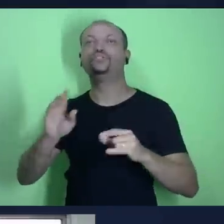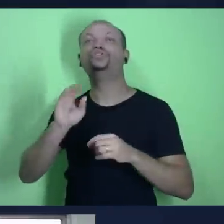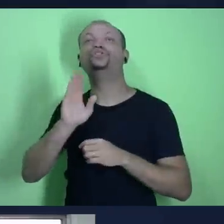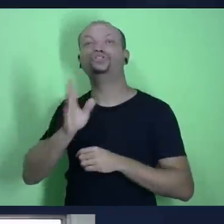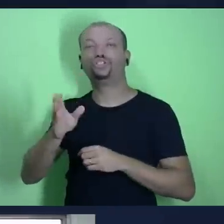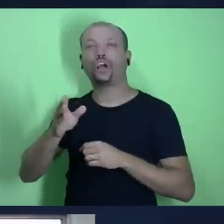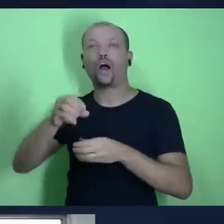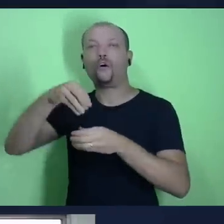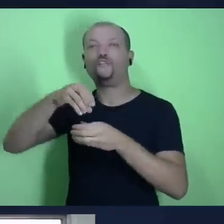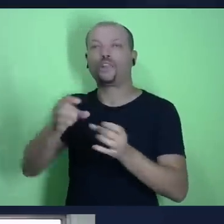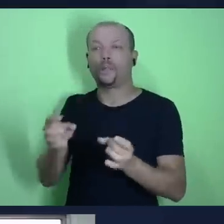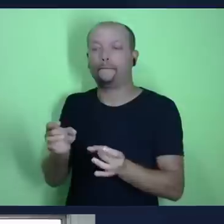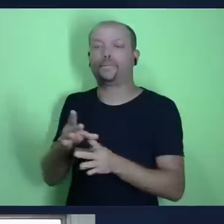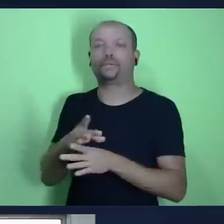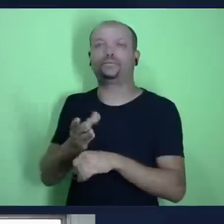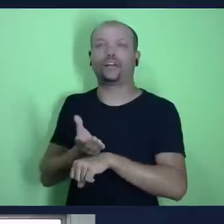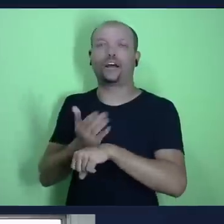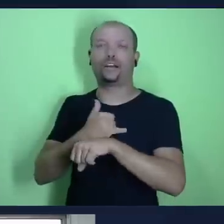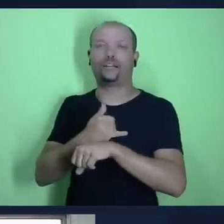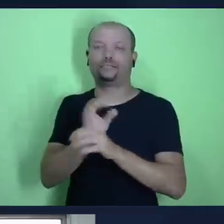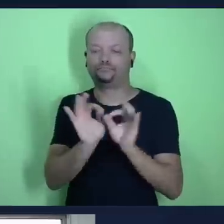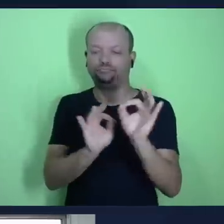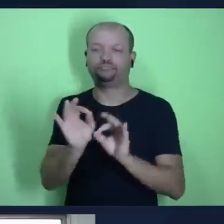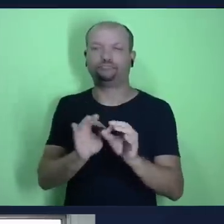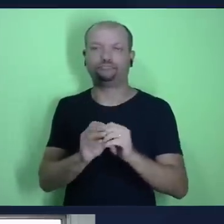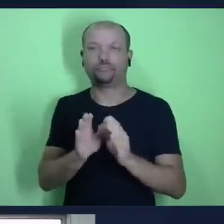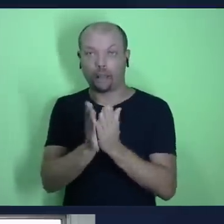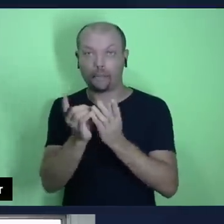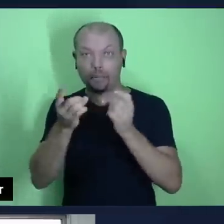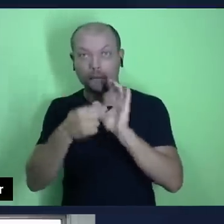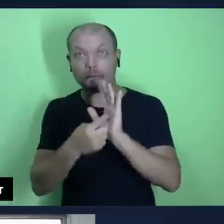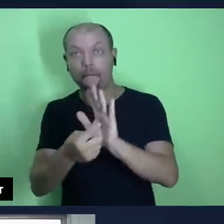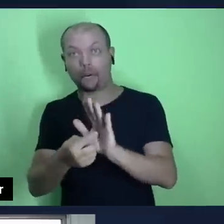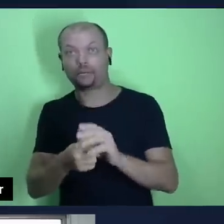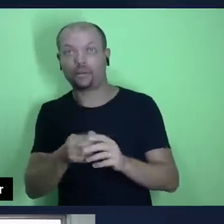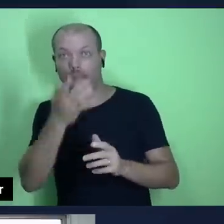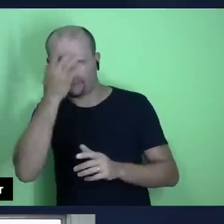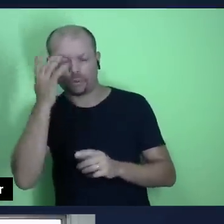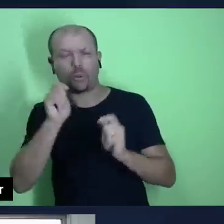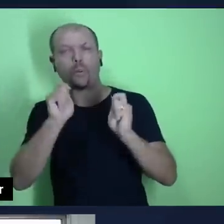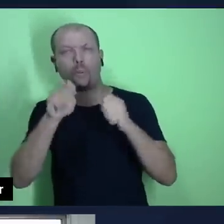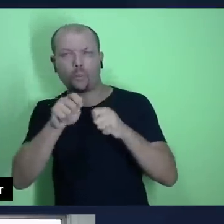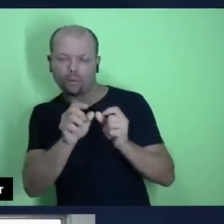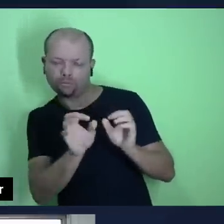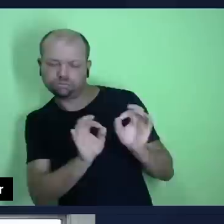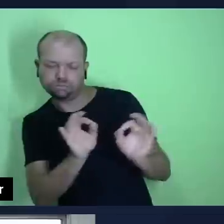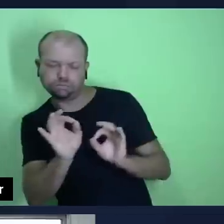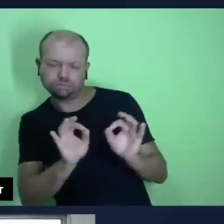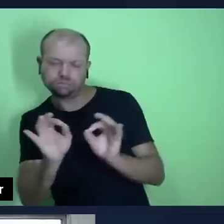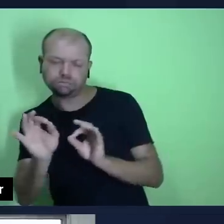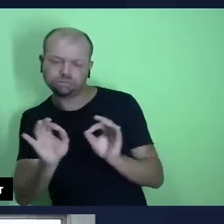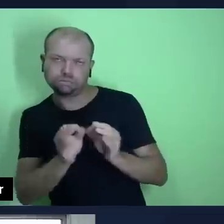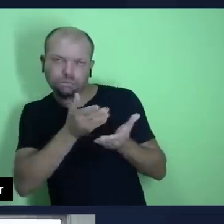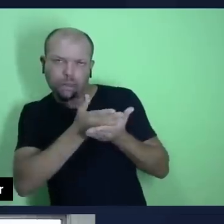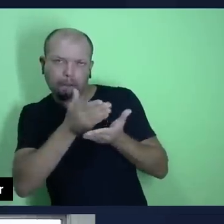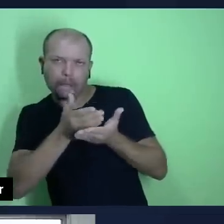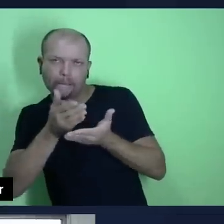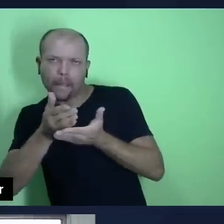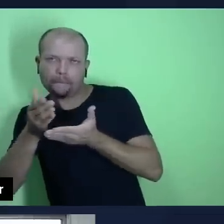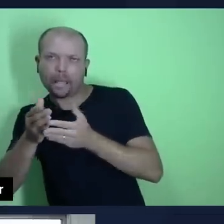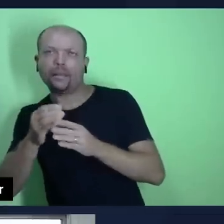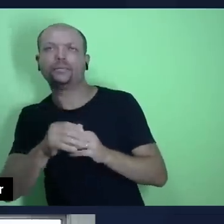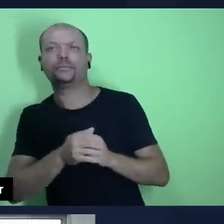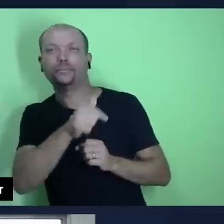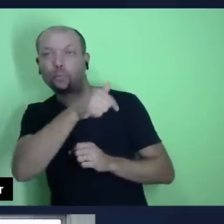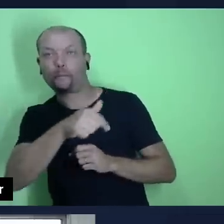Então, é dessa maneira que a Bíblia nos instrui. Então, a própria pessoa, ela pode programar a oferta ao longo daquele mês,